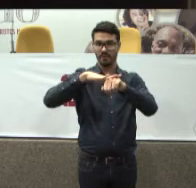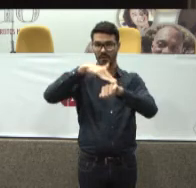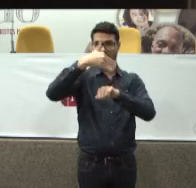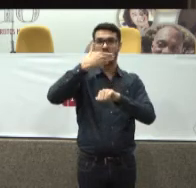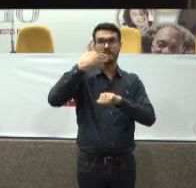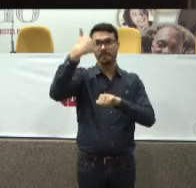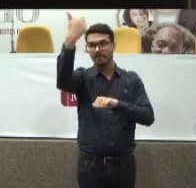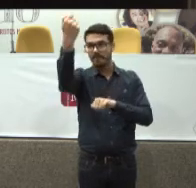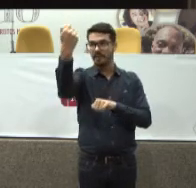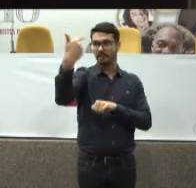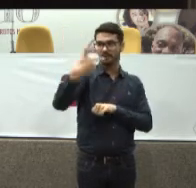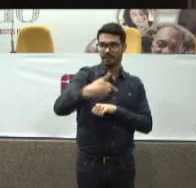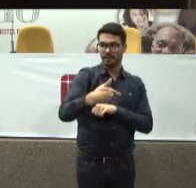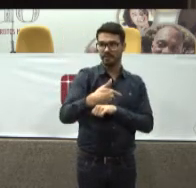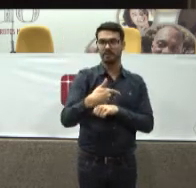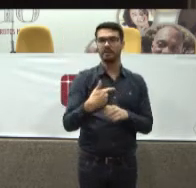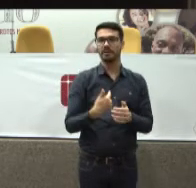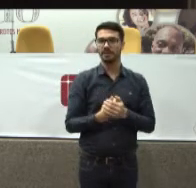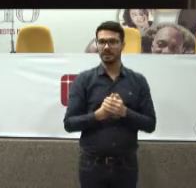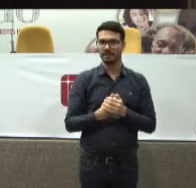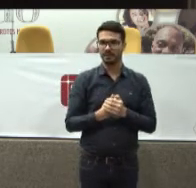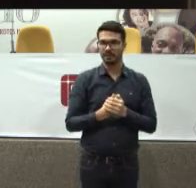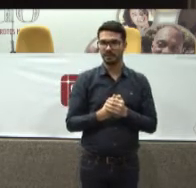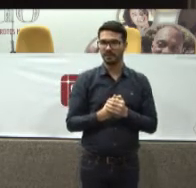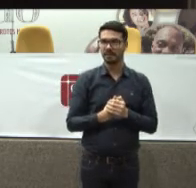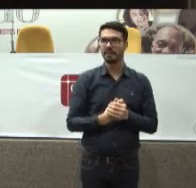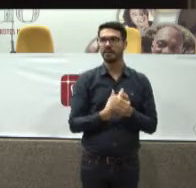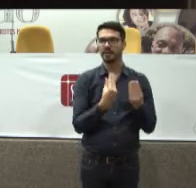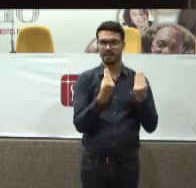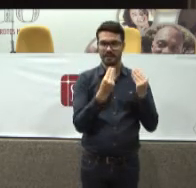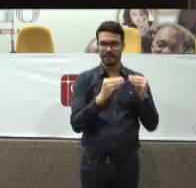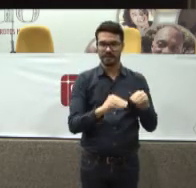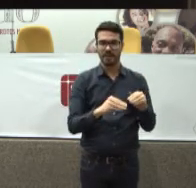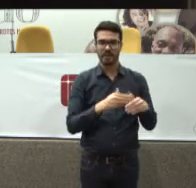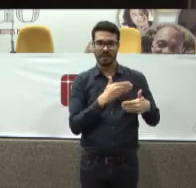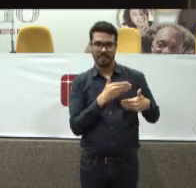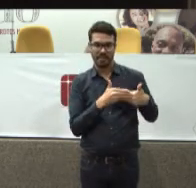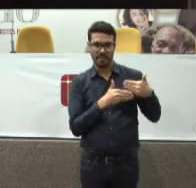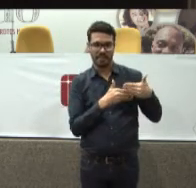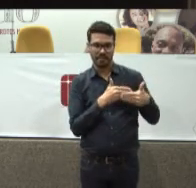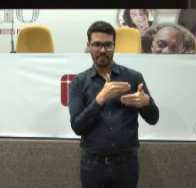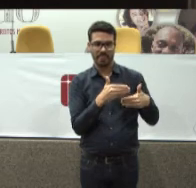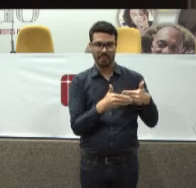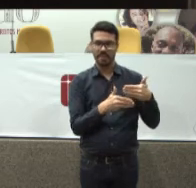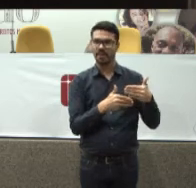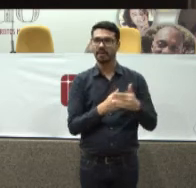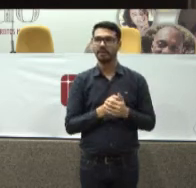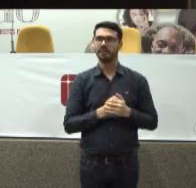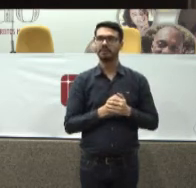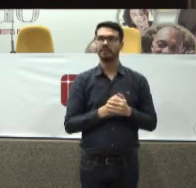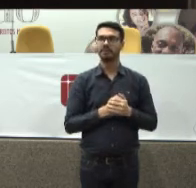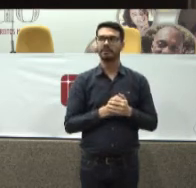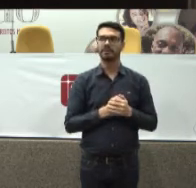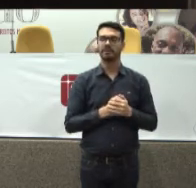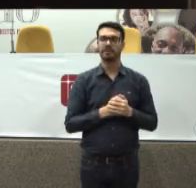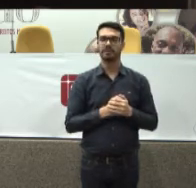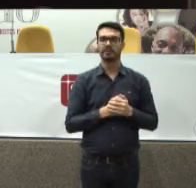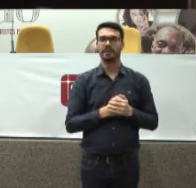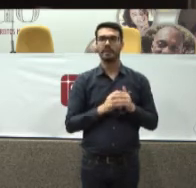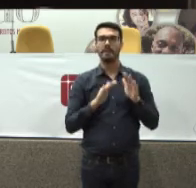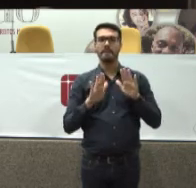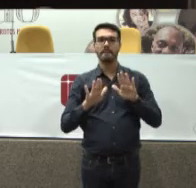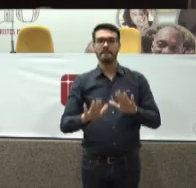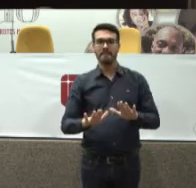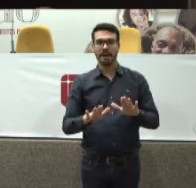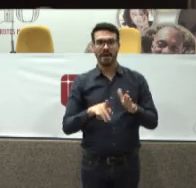isso também Eu sei É o prescritor Mas ele faz parte Desse processo maior Então assim Nós